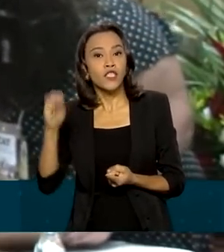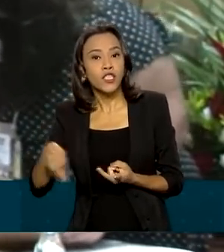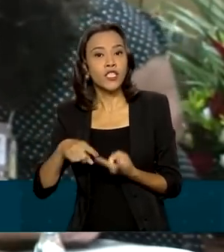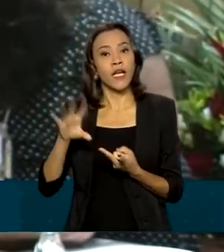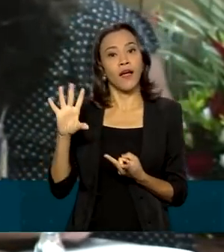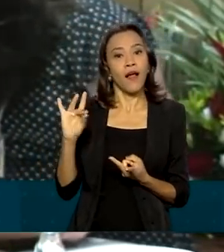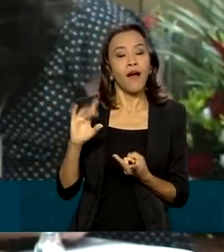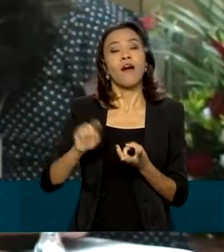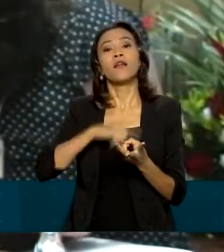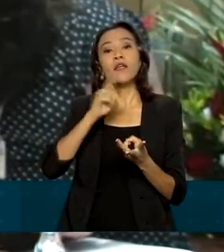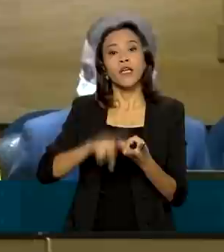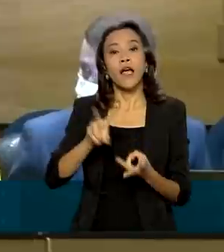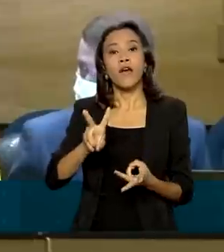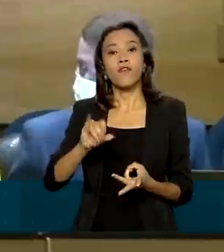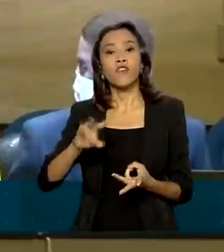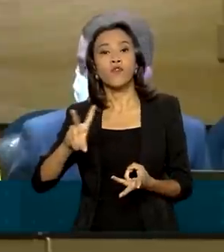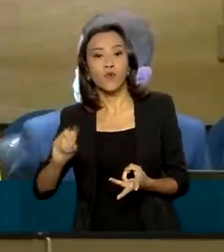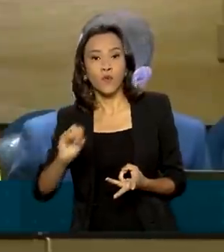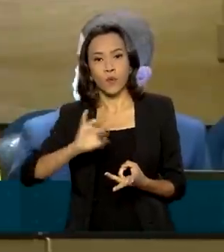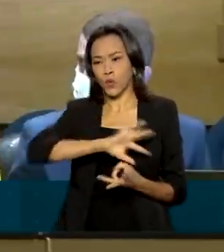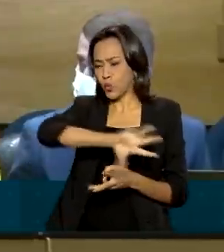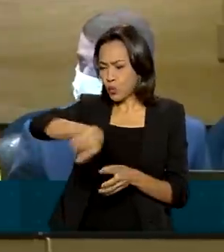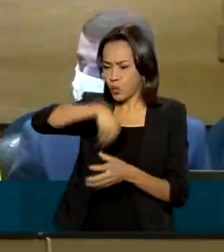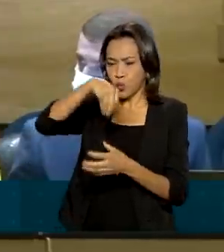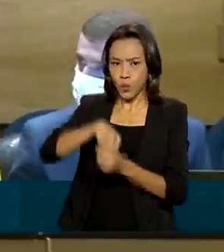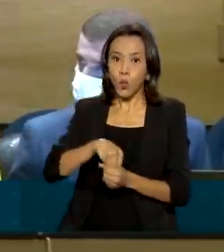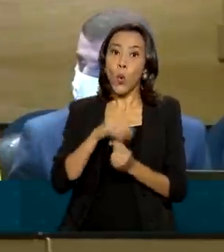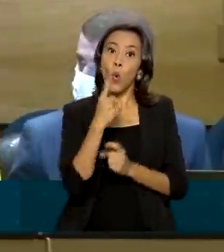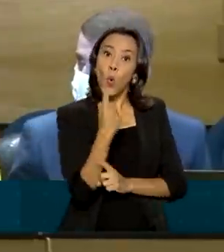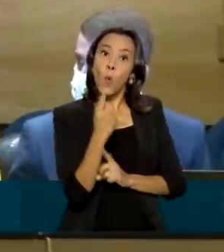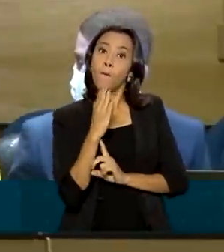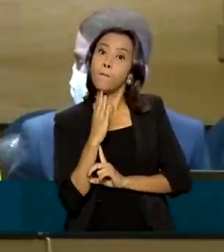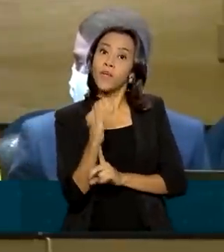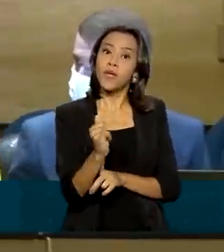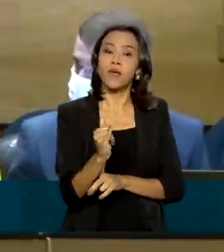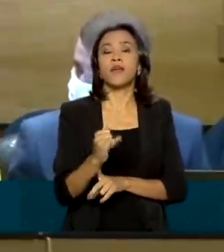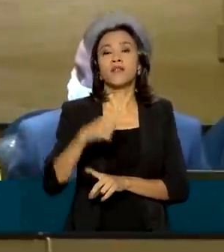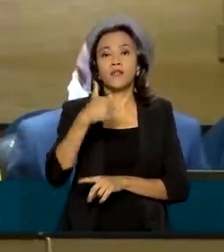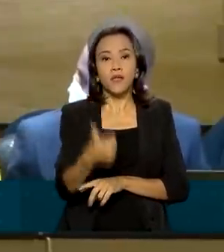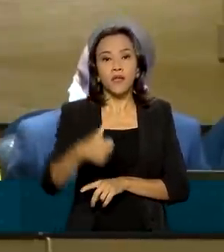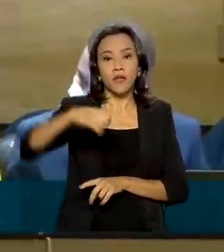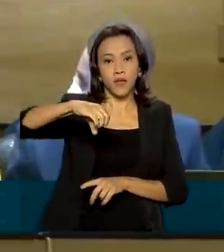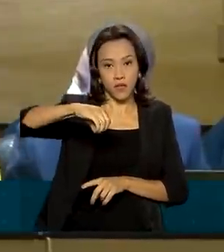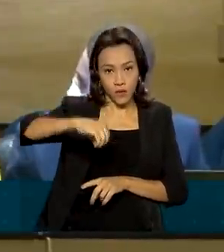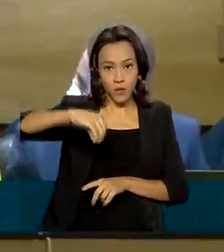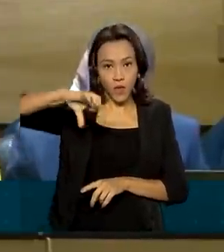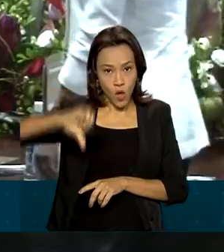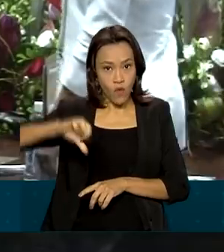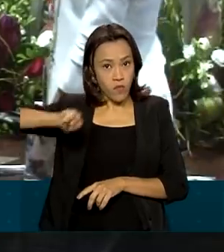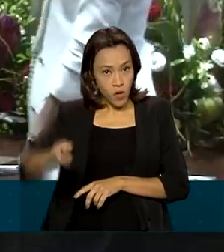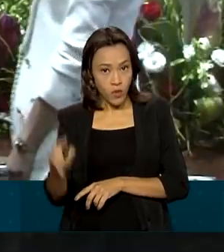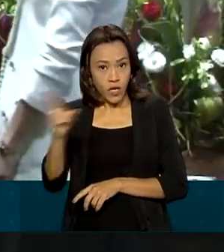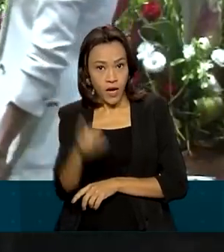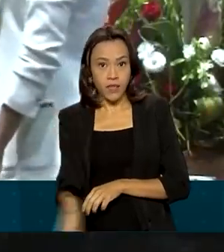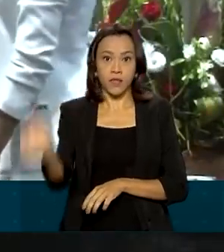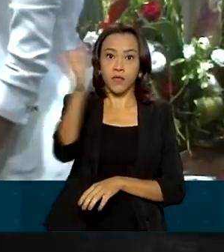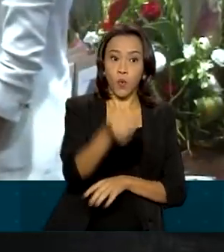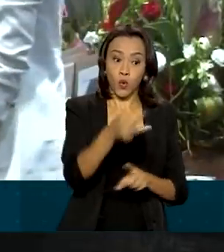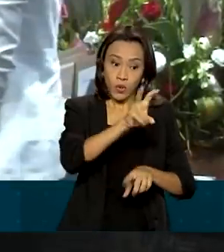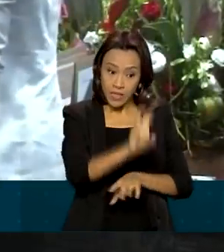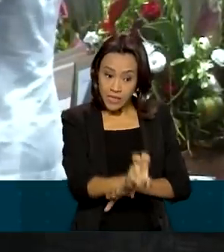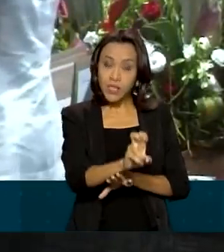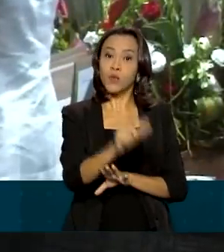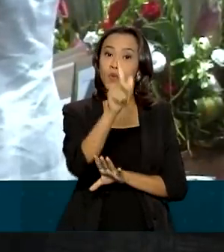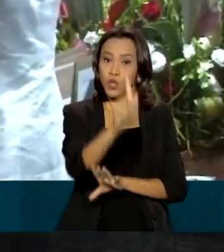Claro e também a Vivo, num total que ultrapassou 1 bilhão e 109 milhões de reais. Já o consórcio 5G